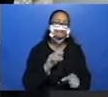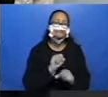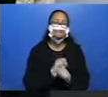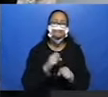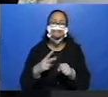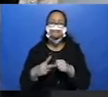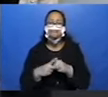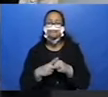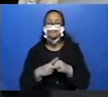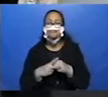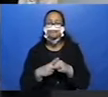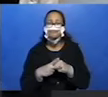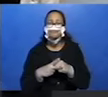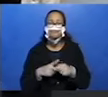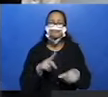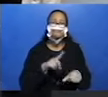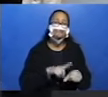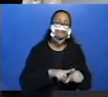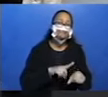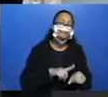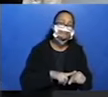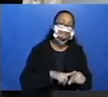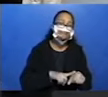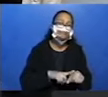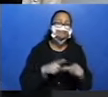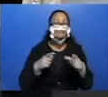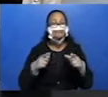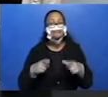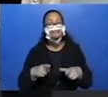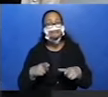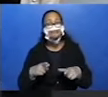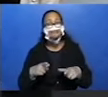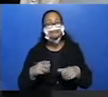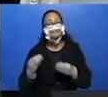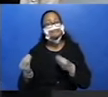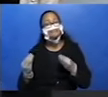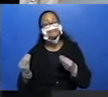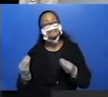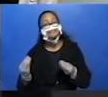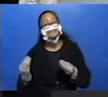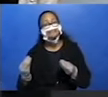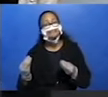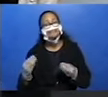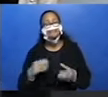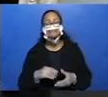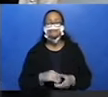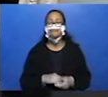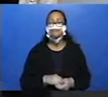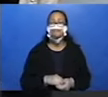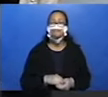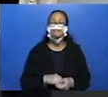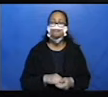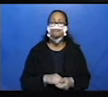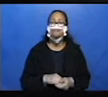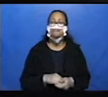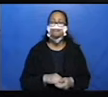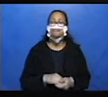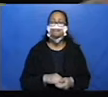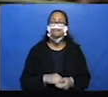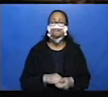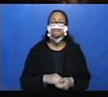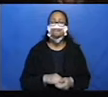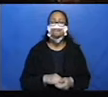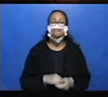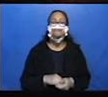de tempo, de lugar ou de modo? Hum, interessante. Vamos lá? Olha aqui, ó.